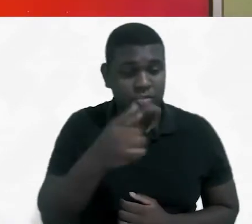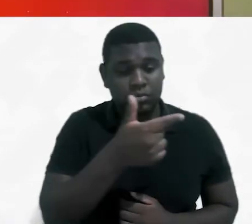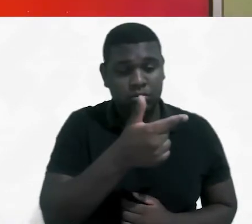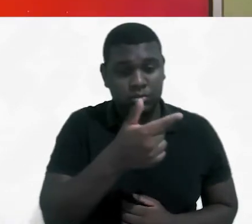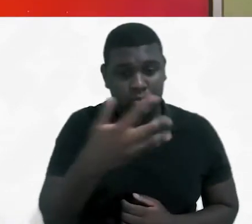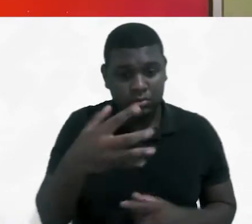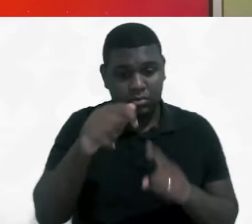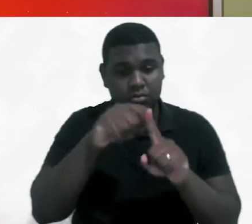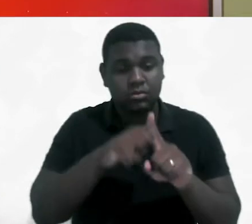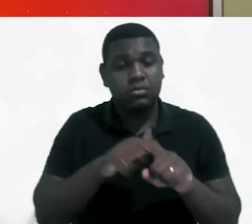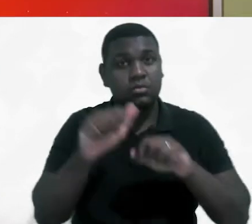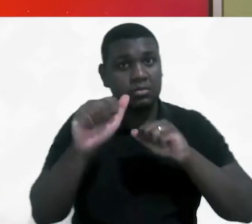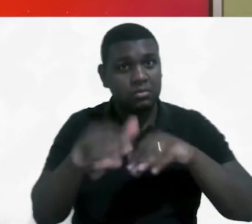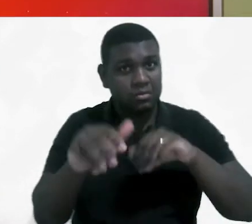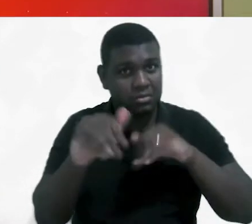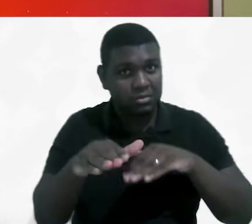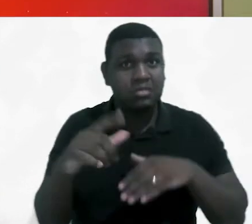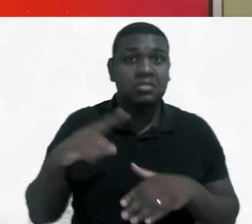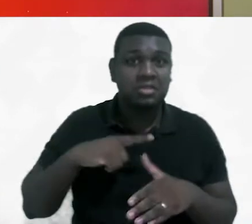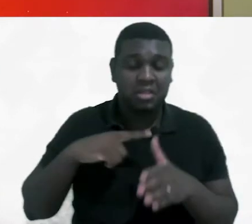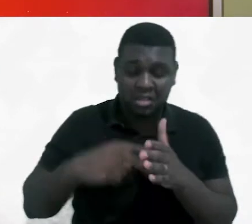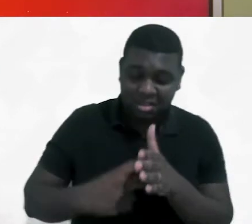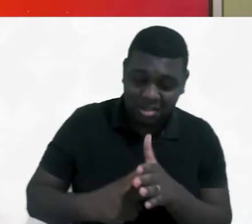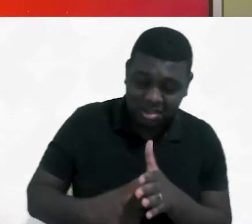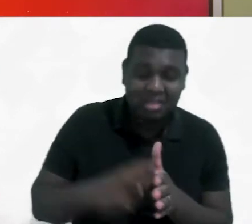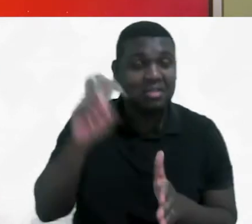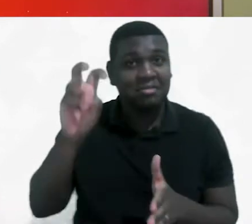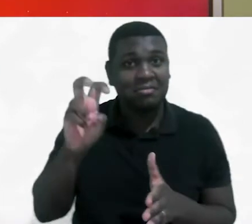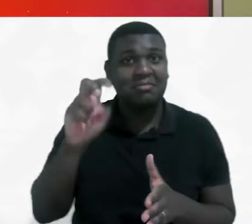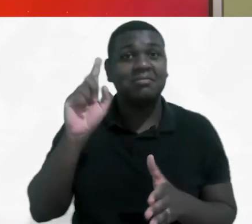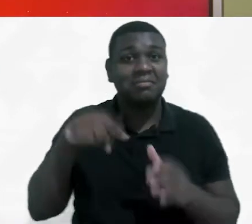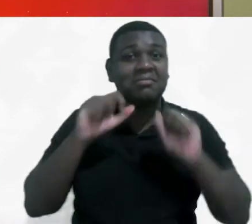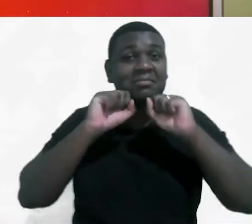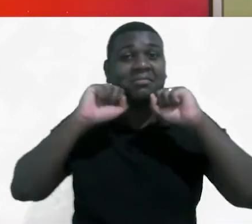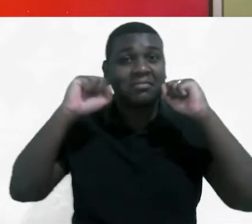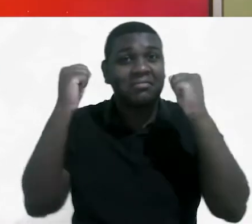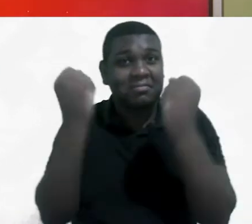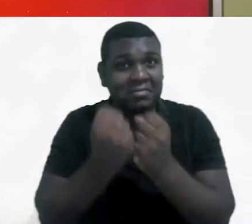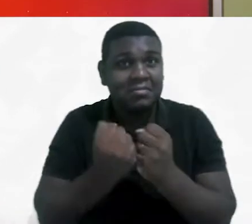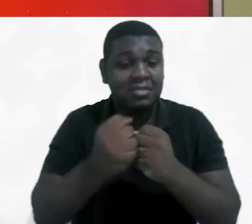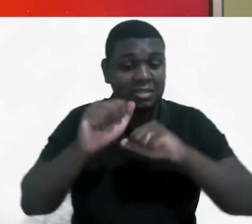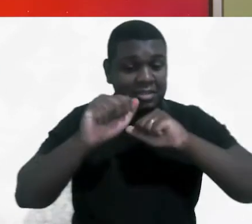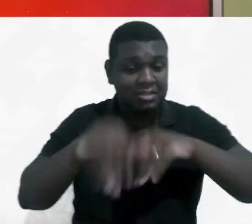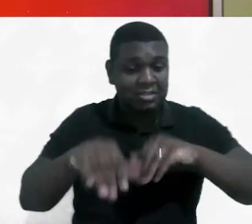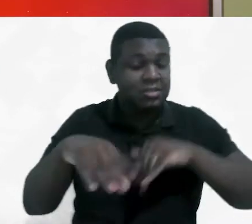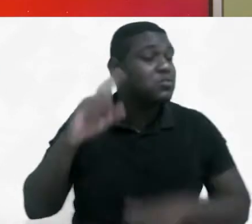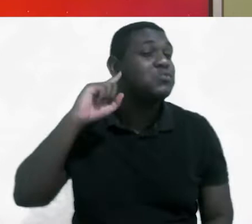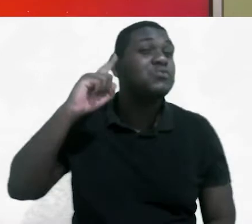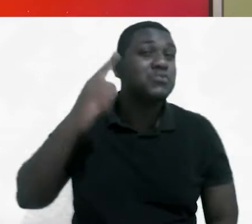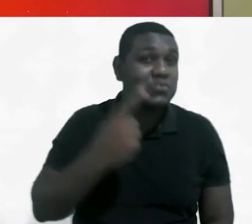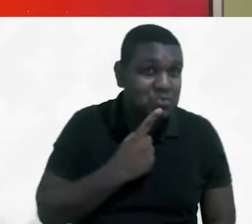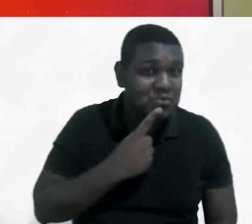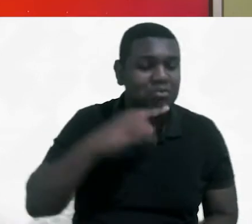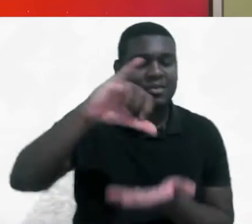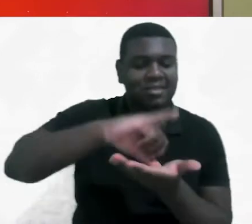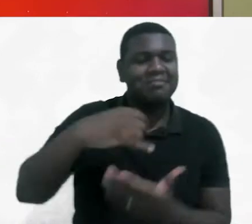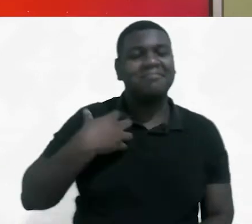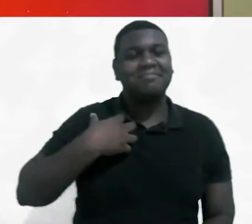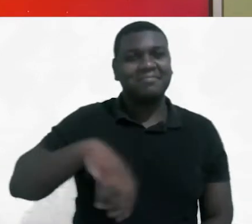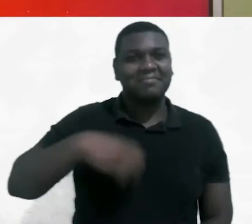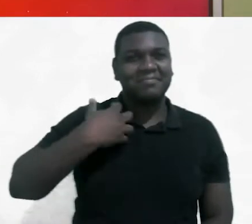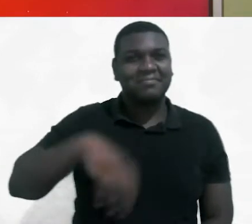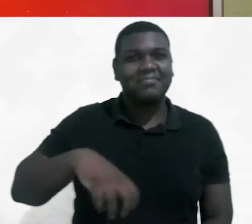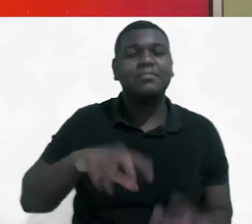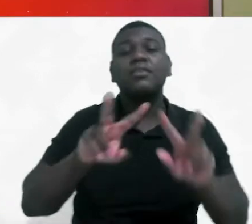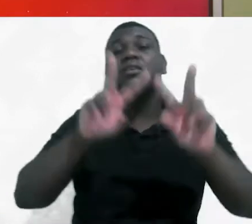último 24 de setembro, aconteceu a quinta edição do seminário Setembro Surdo do